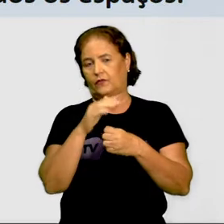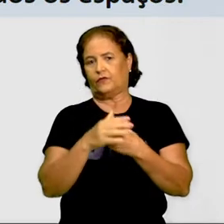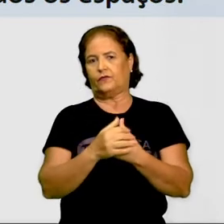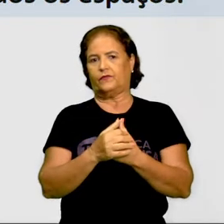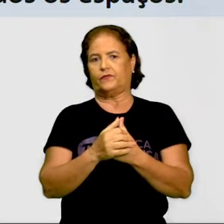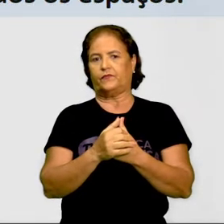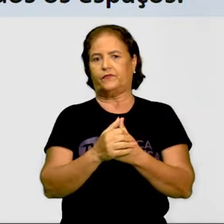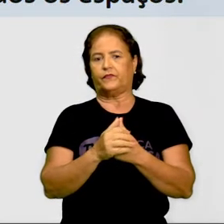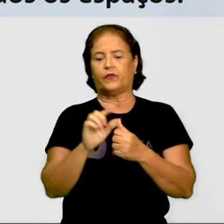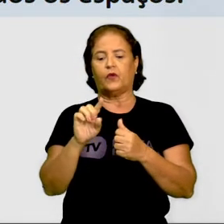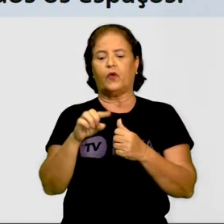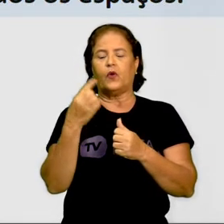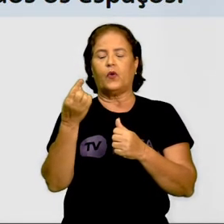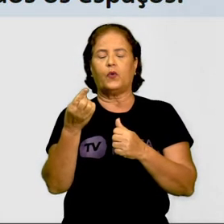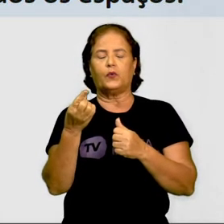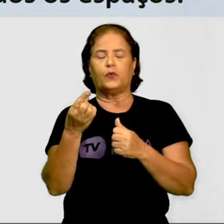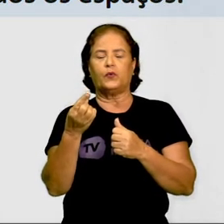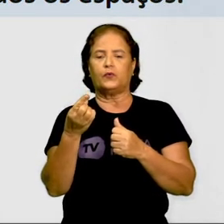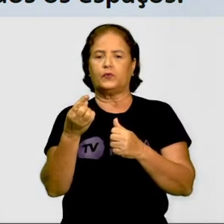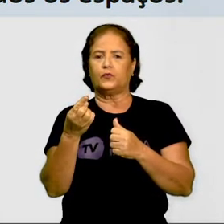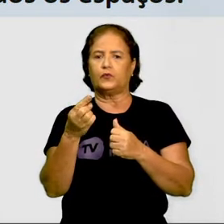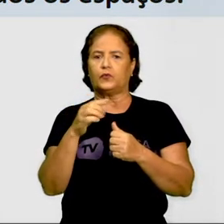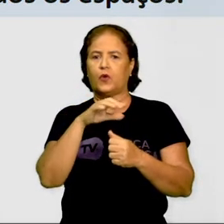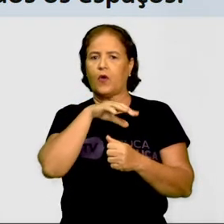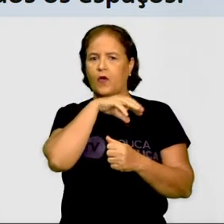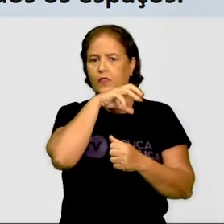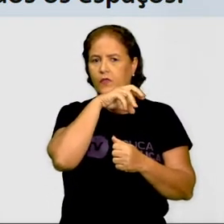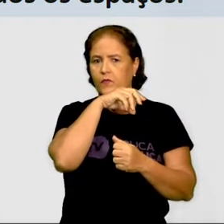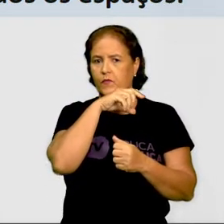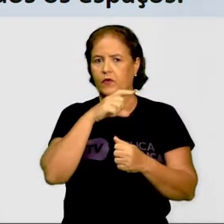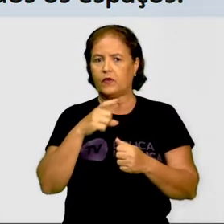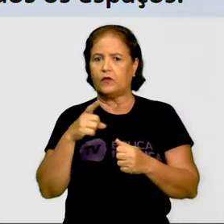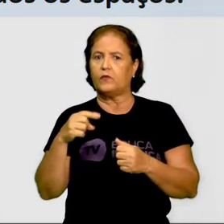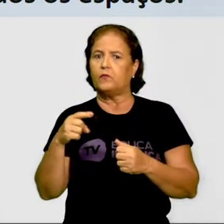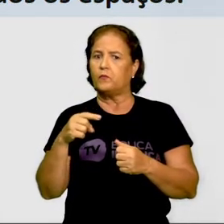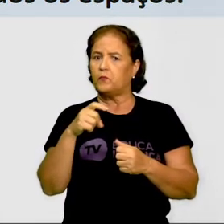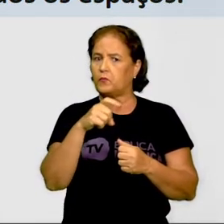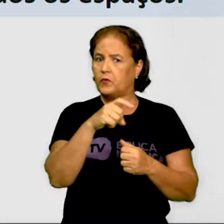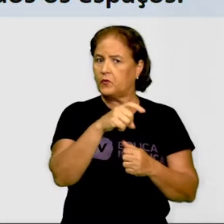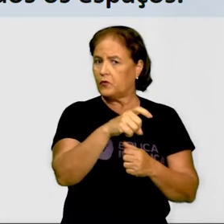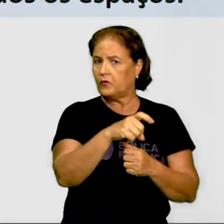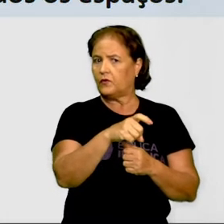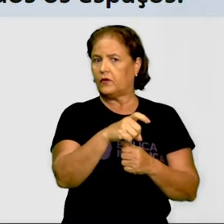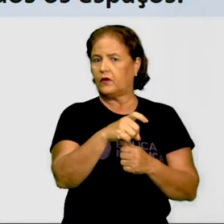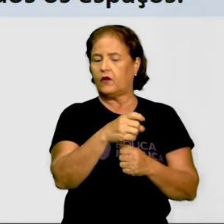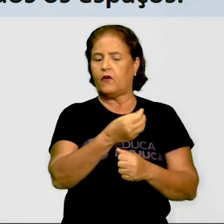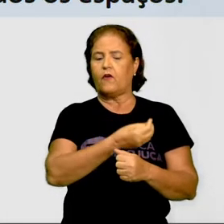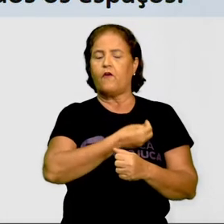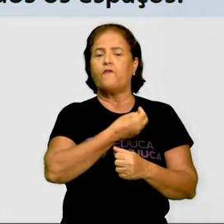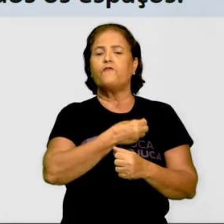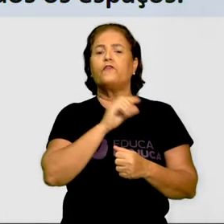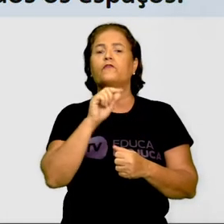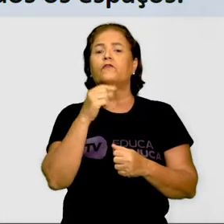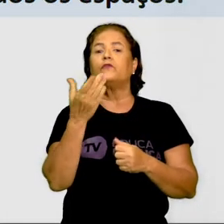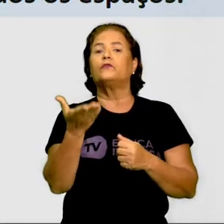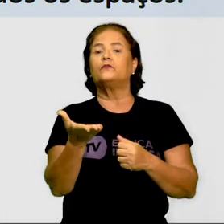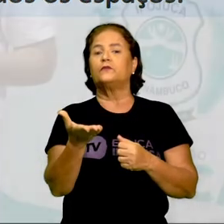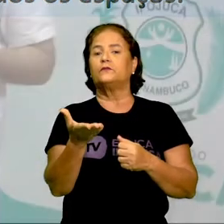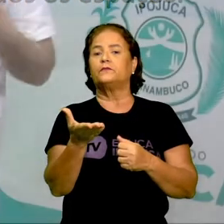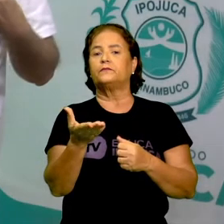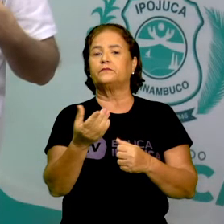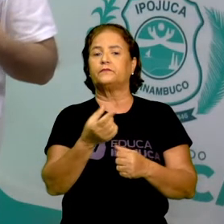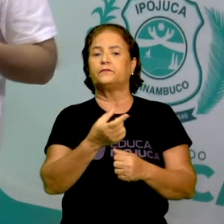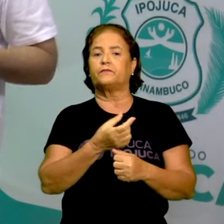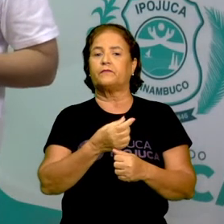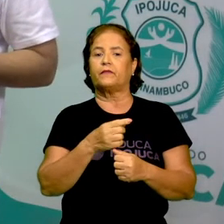outros animais, como as minhocas, por exemplo. Elas vivem aonde as minhocas? Elas